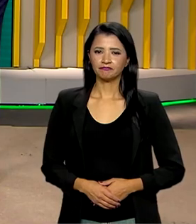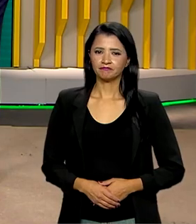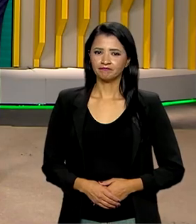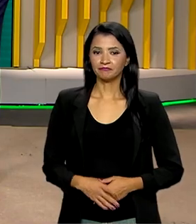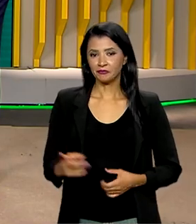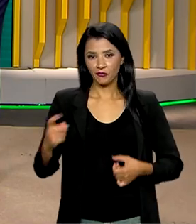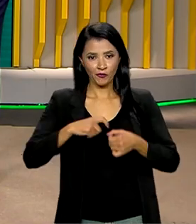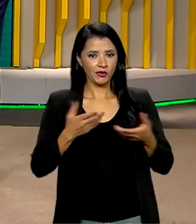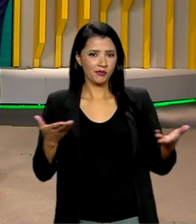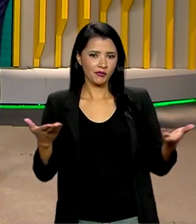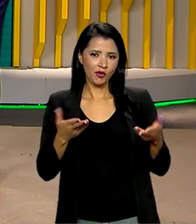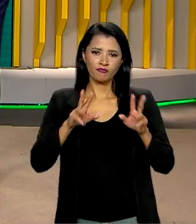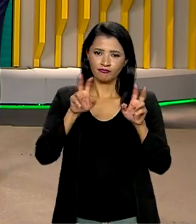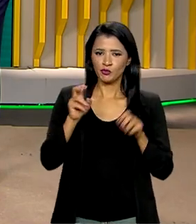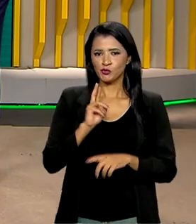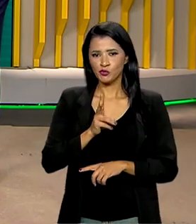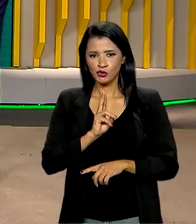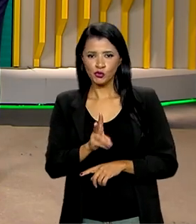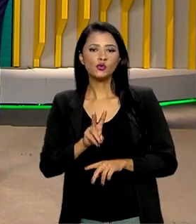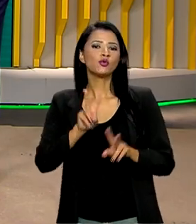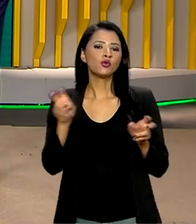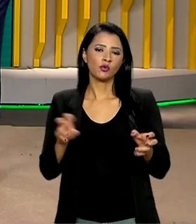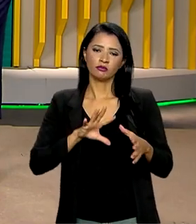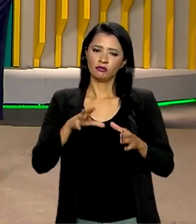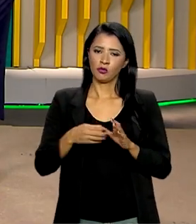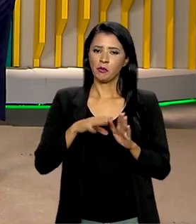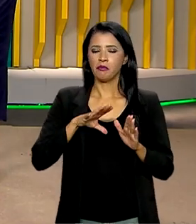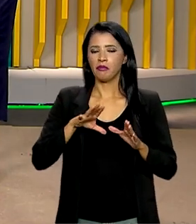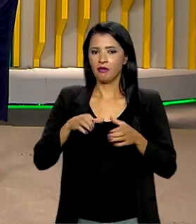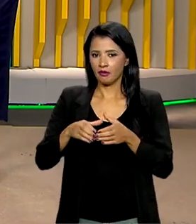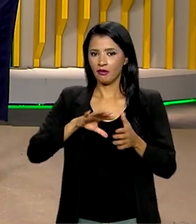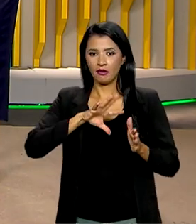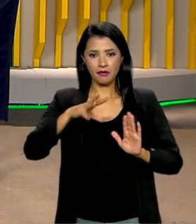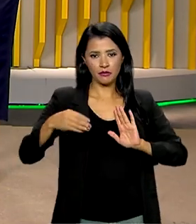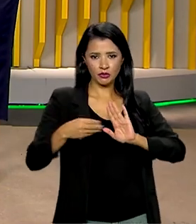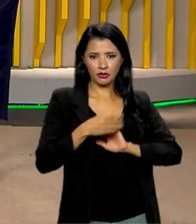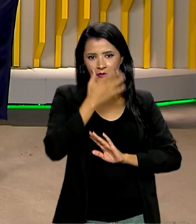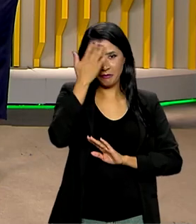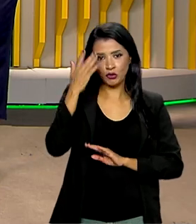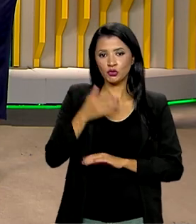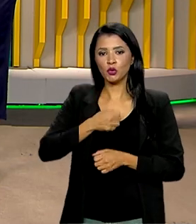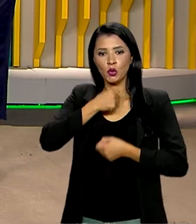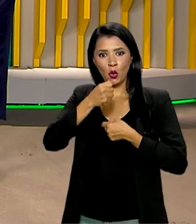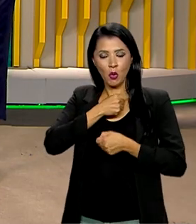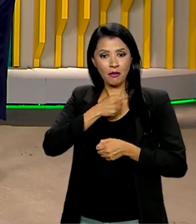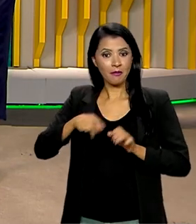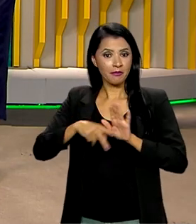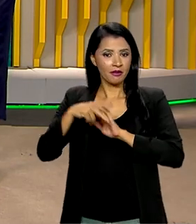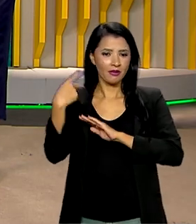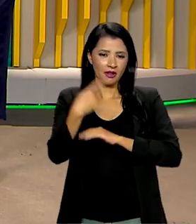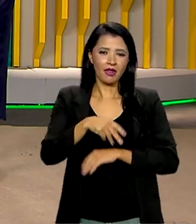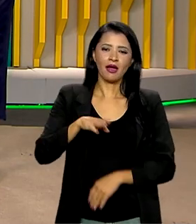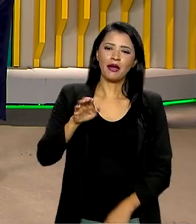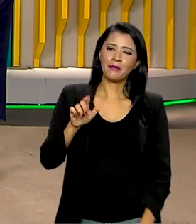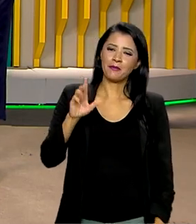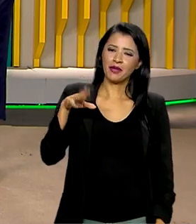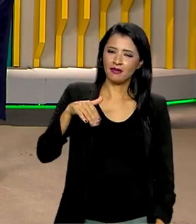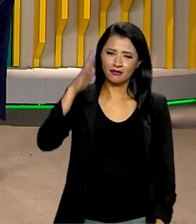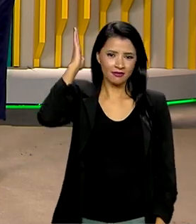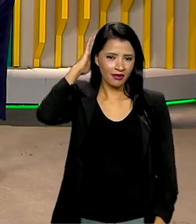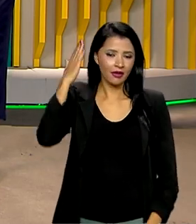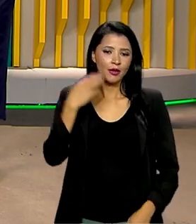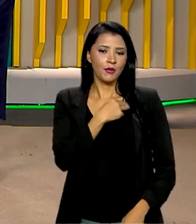Voltamos e o assunto continua sendo a Cúpula da Amazônia. E quem falou com exclusividade pra gente lá em Belém foi o